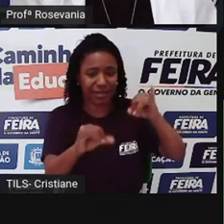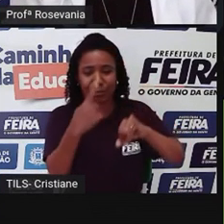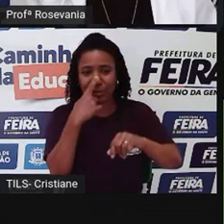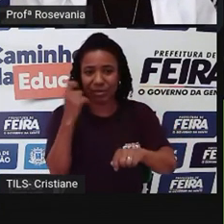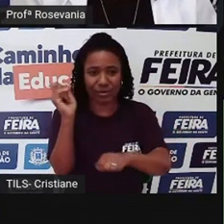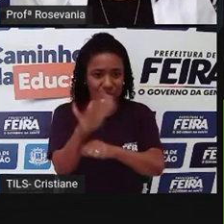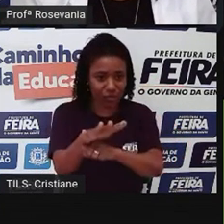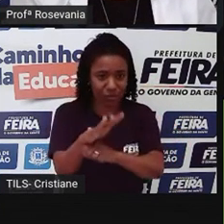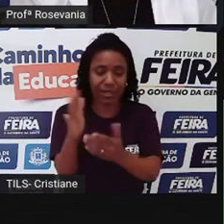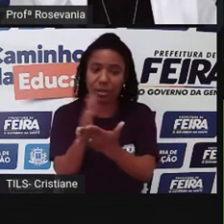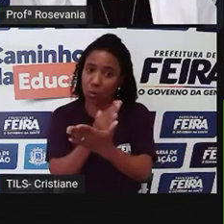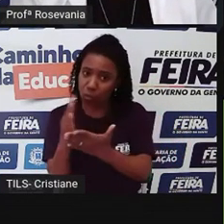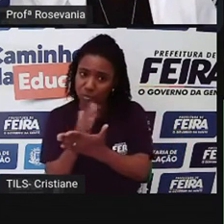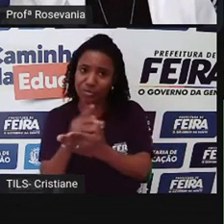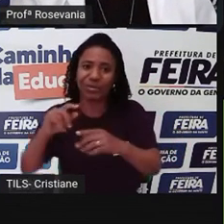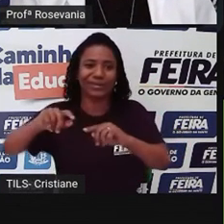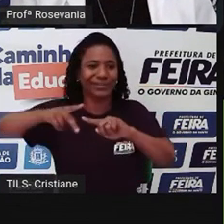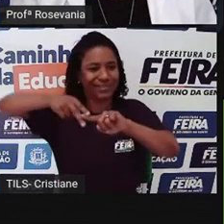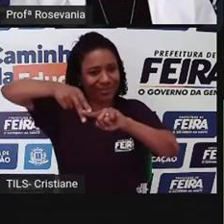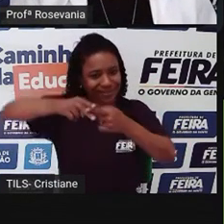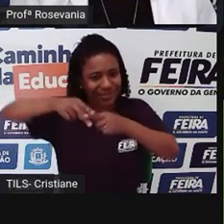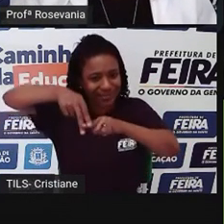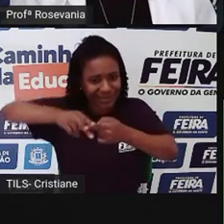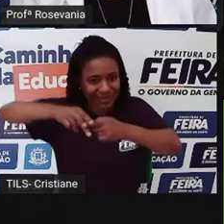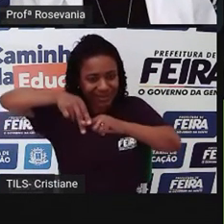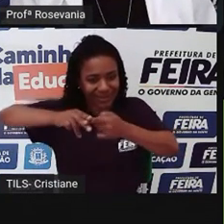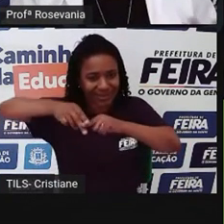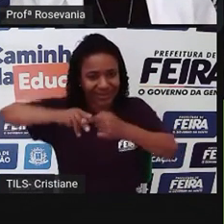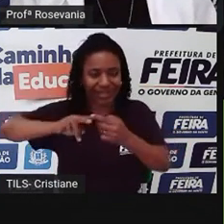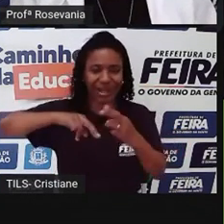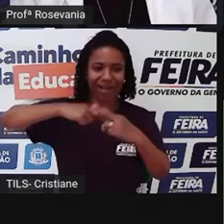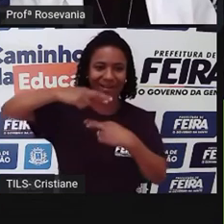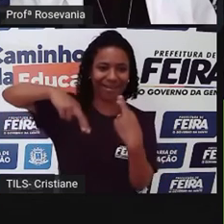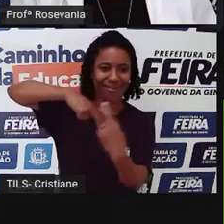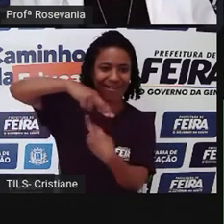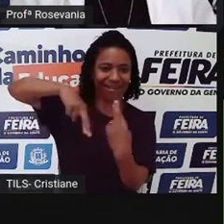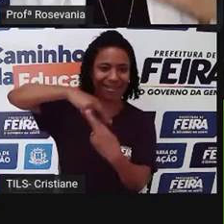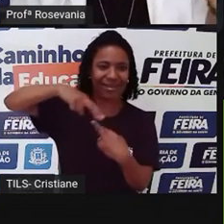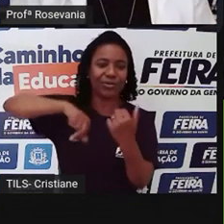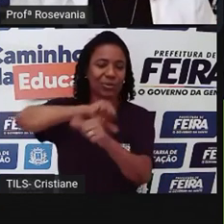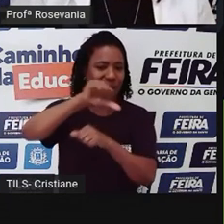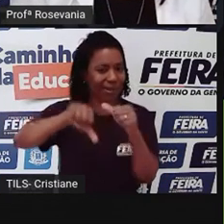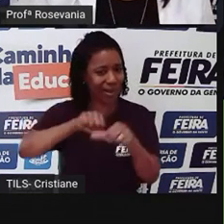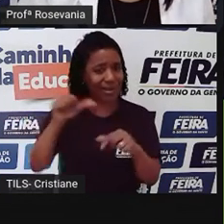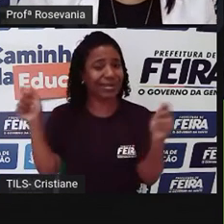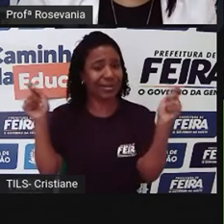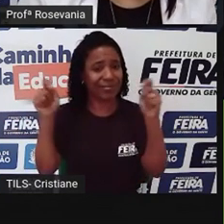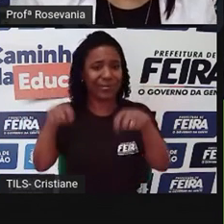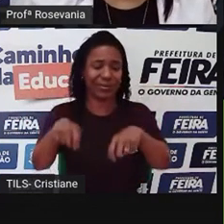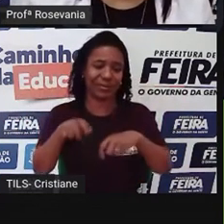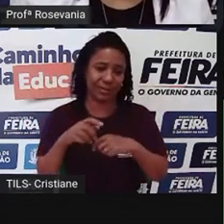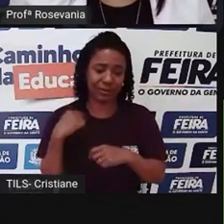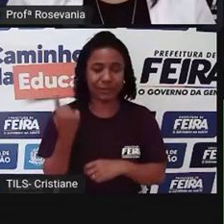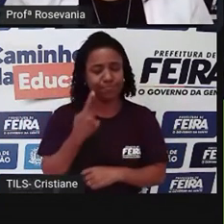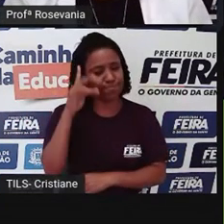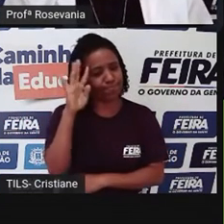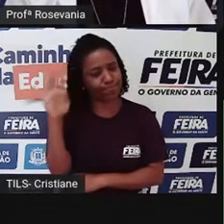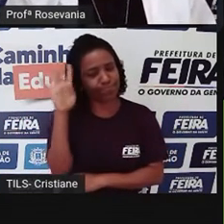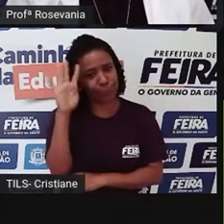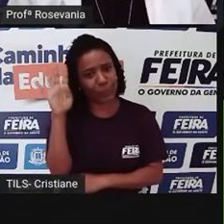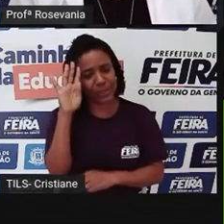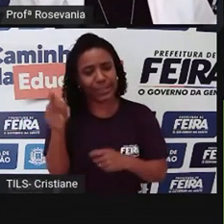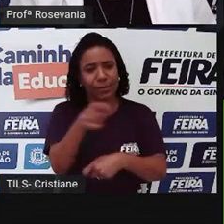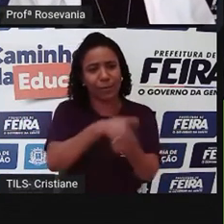ali reaproveita. Então a gente precisa repensar nessa sociedade de consumo com essa oportunidade toda de serviço de